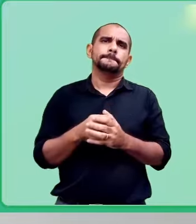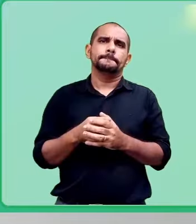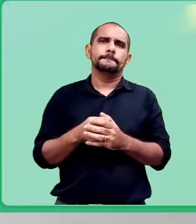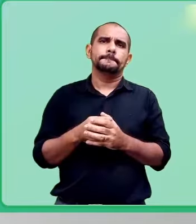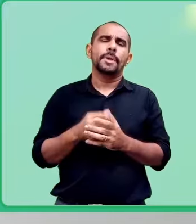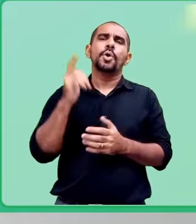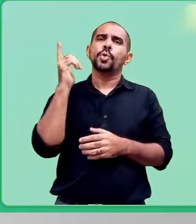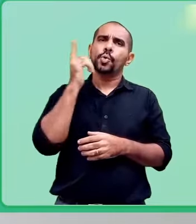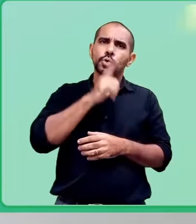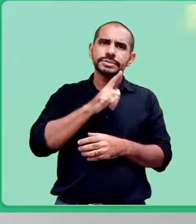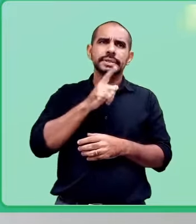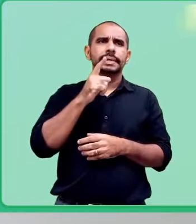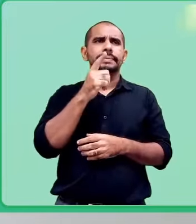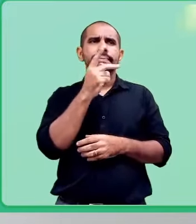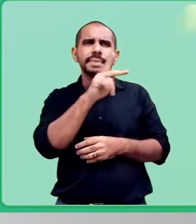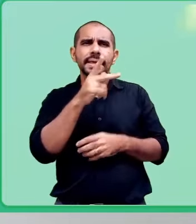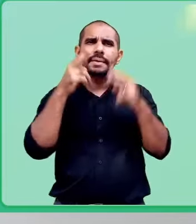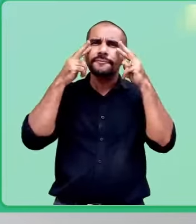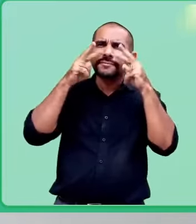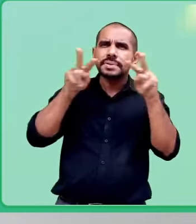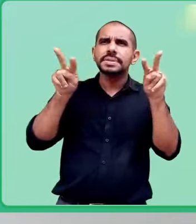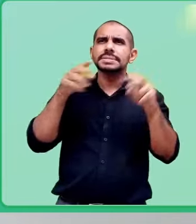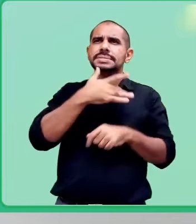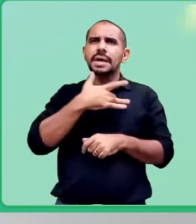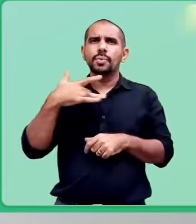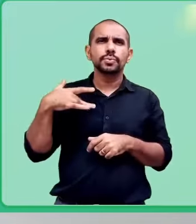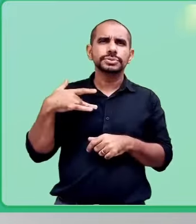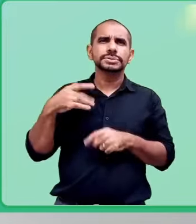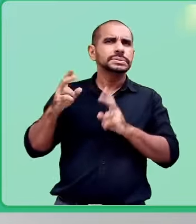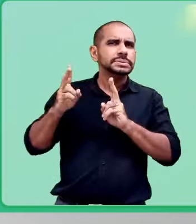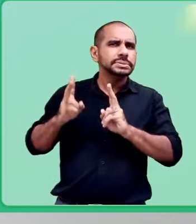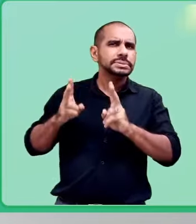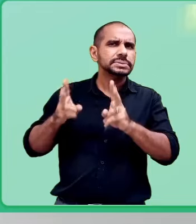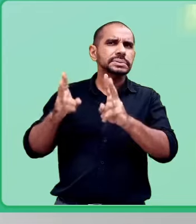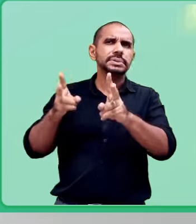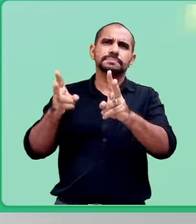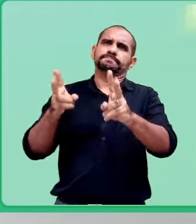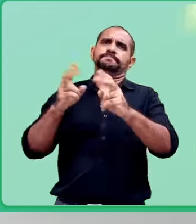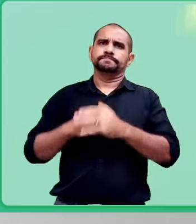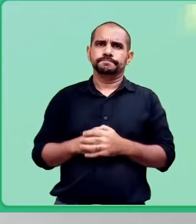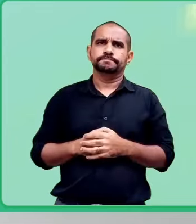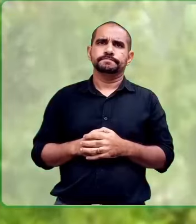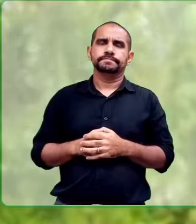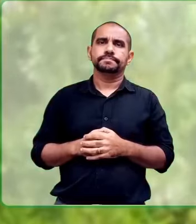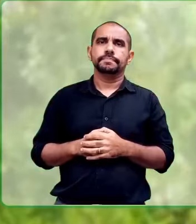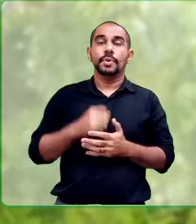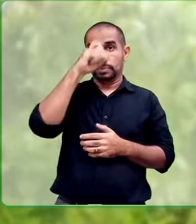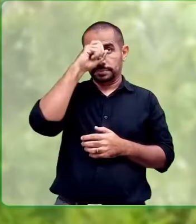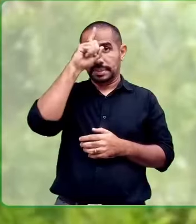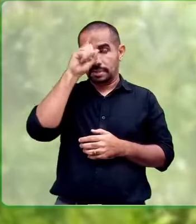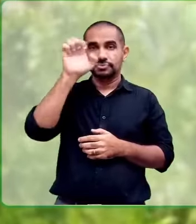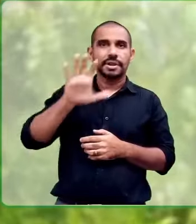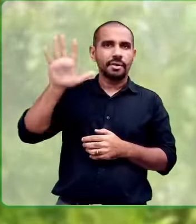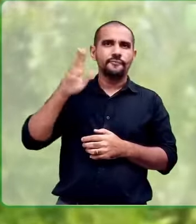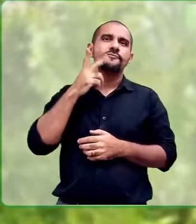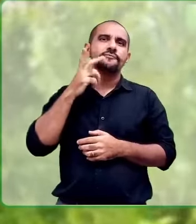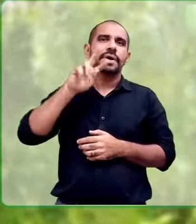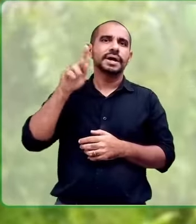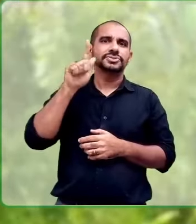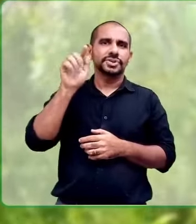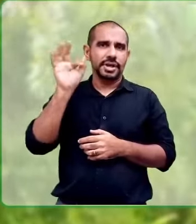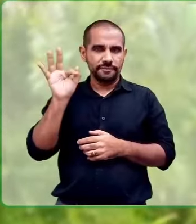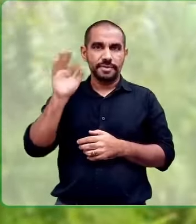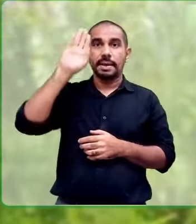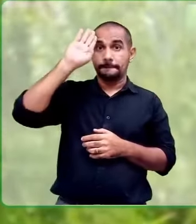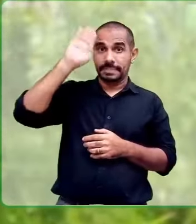para que a gente consiga preservar a visão desse paciente pelo máximo de tempo possível. O Hospital Geral de Fortaleza é